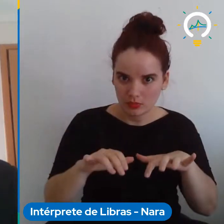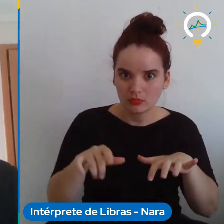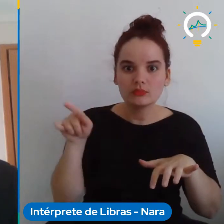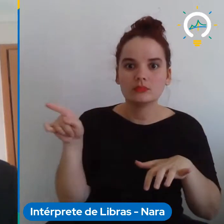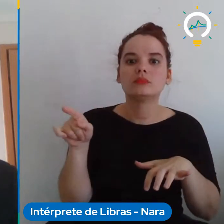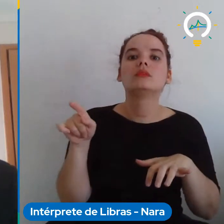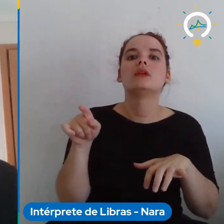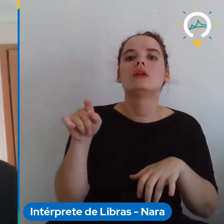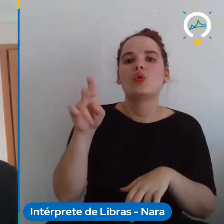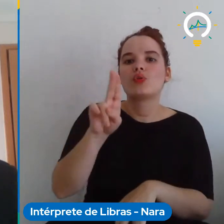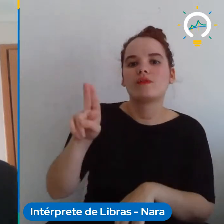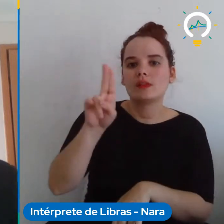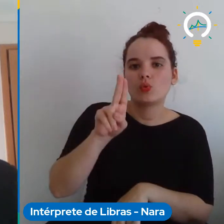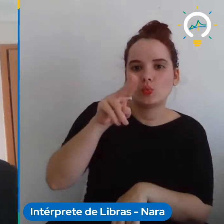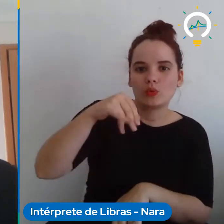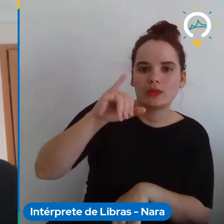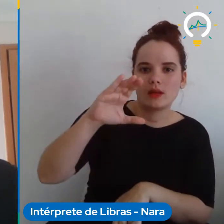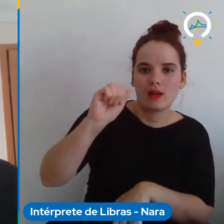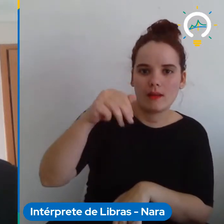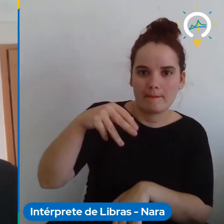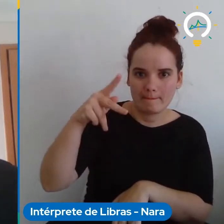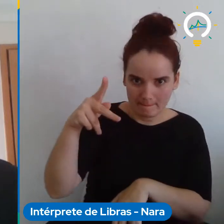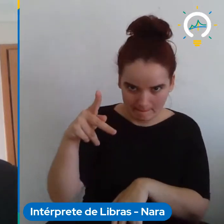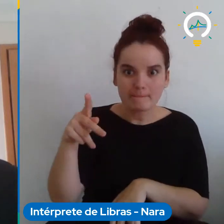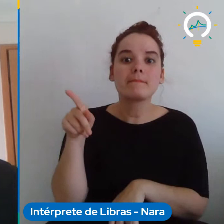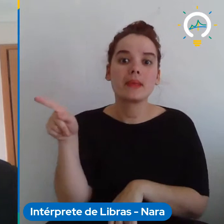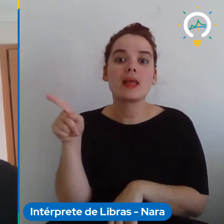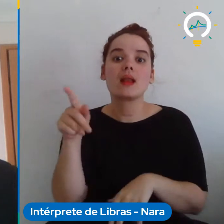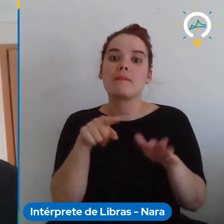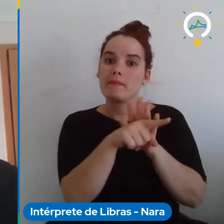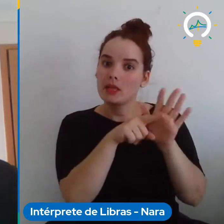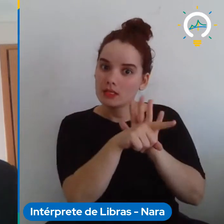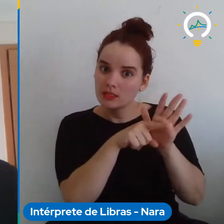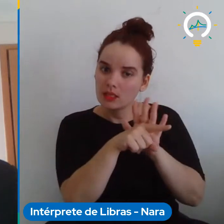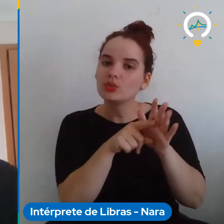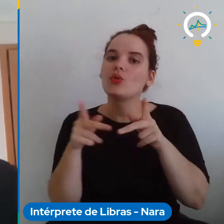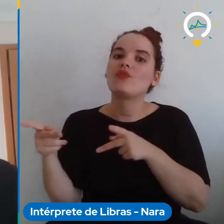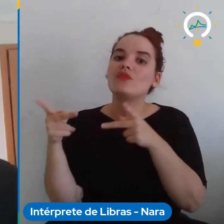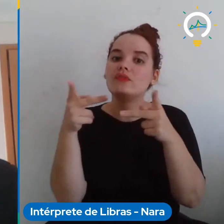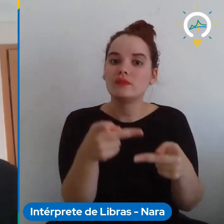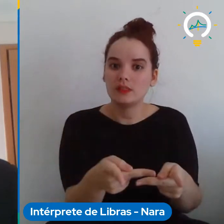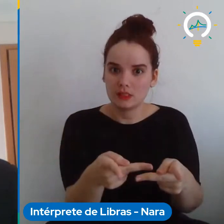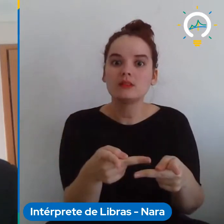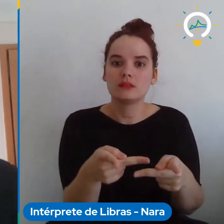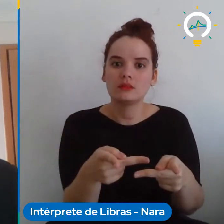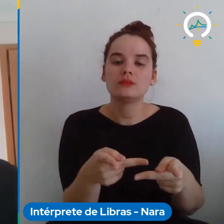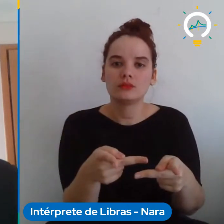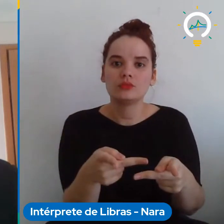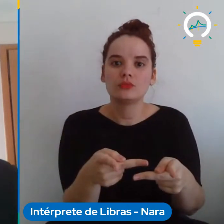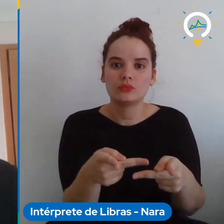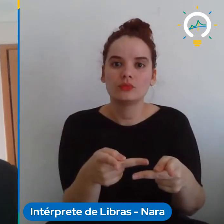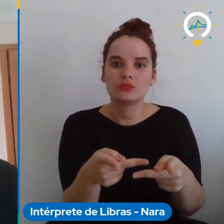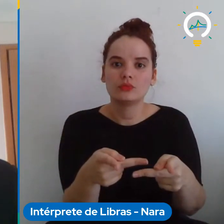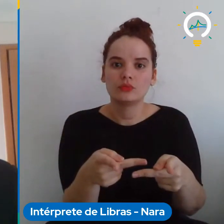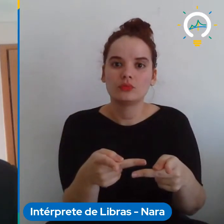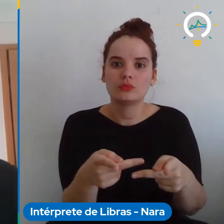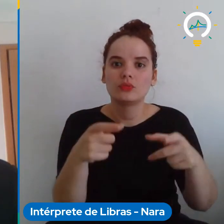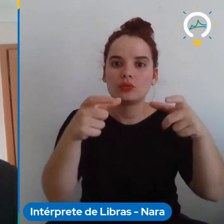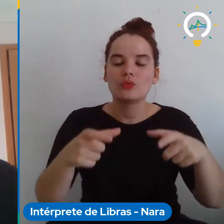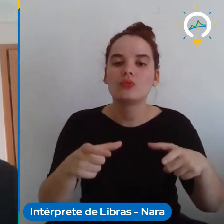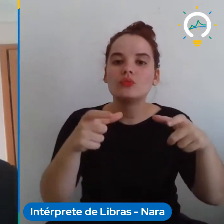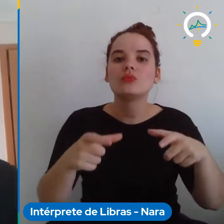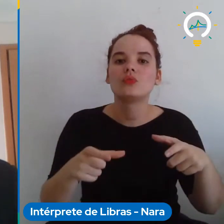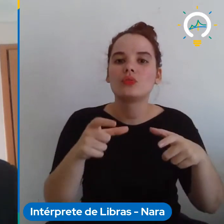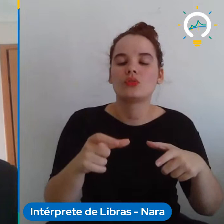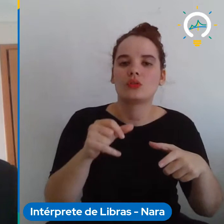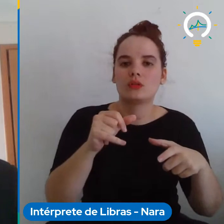Unicamp, foi pesquisador visitante no Informatics